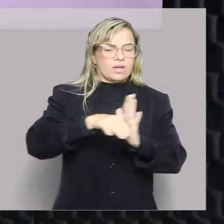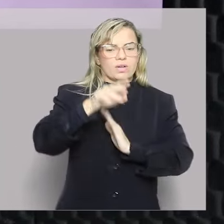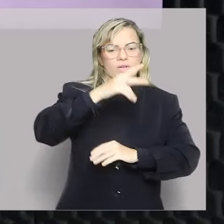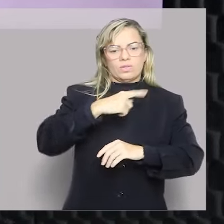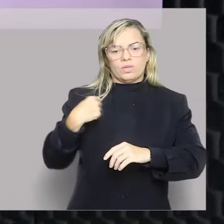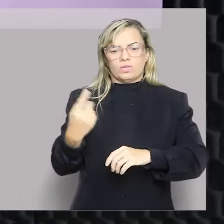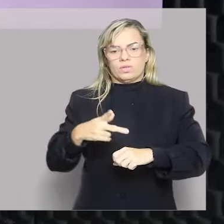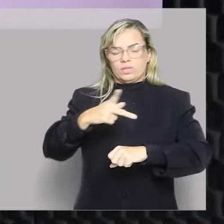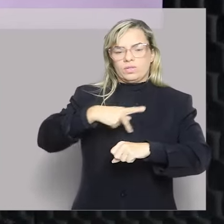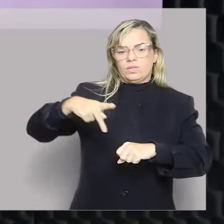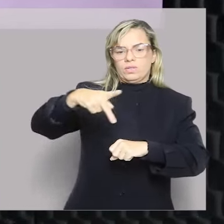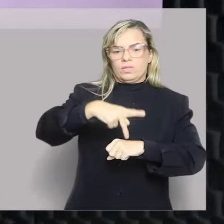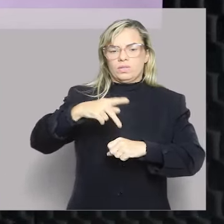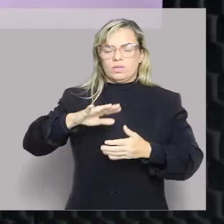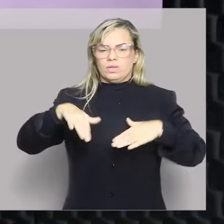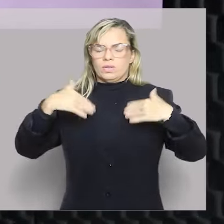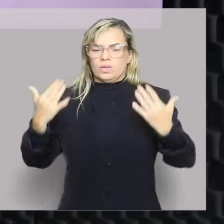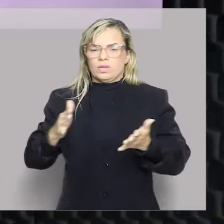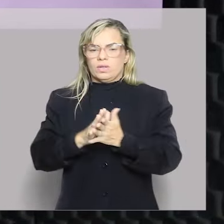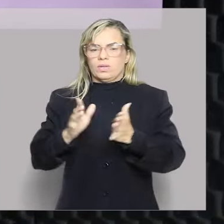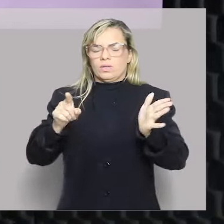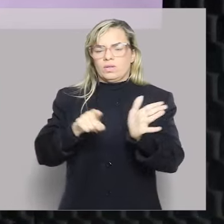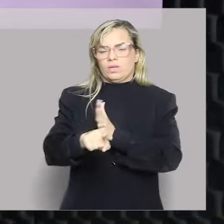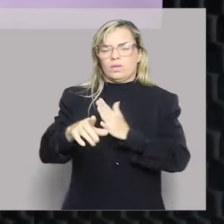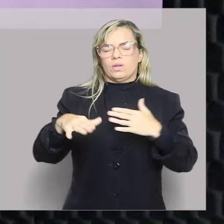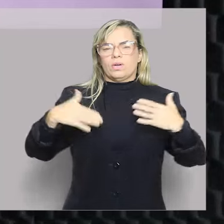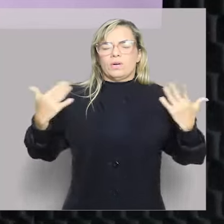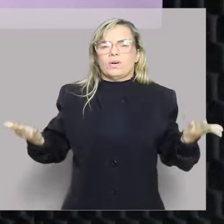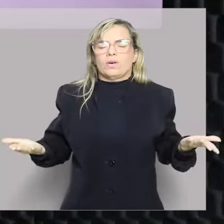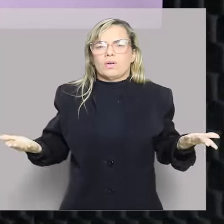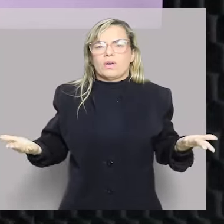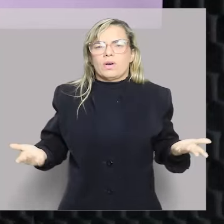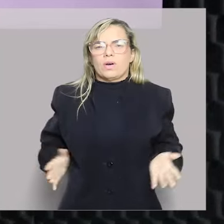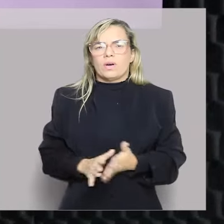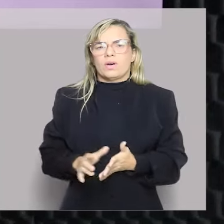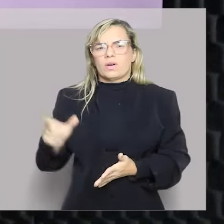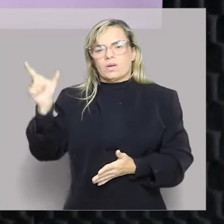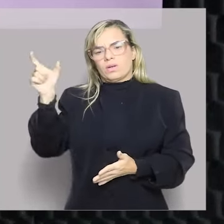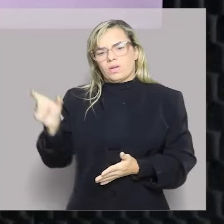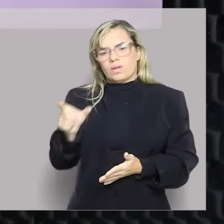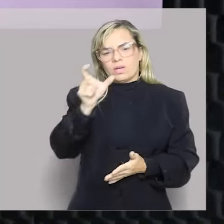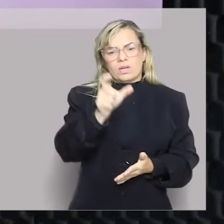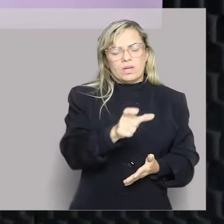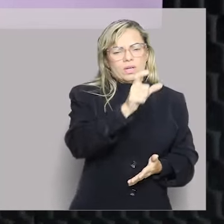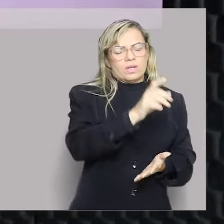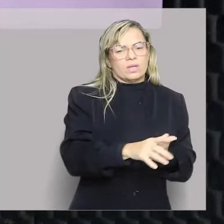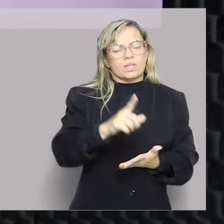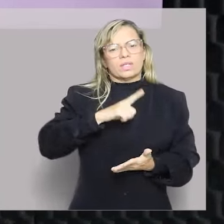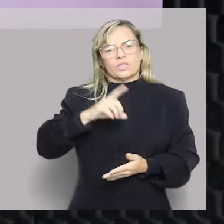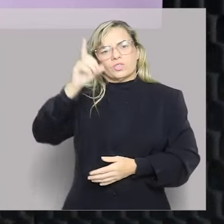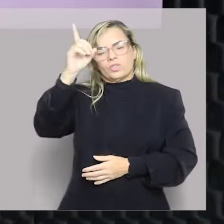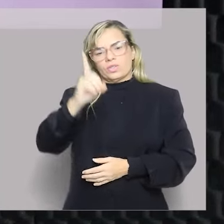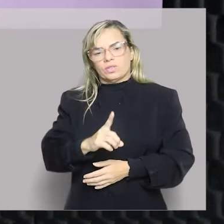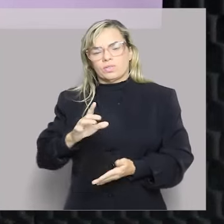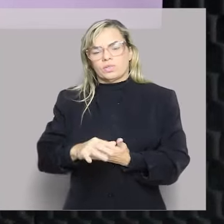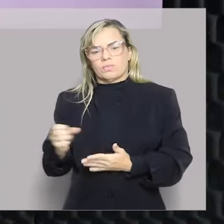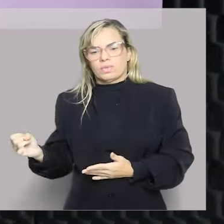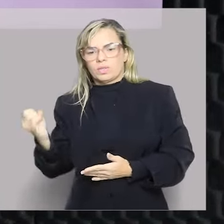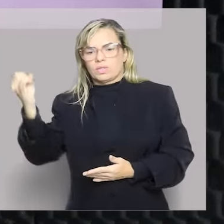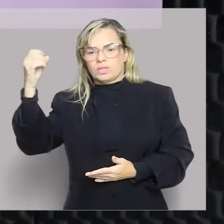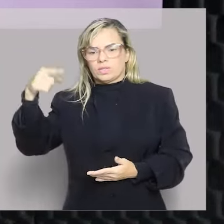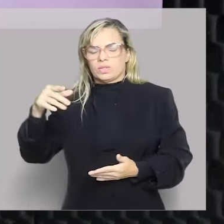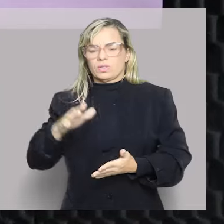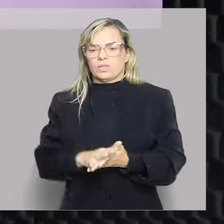Então, vocês vão dizer assim. Se eu perguntasse para vocês, quem é titulado os direitos fundamentais no Brasil? Vocês me